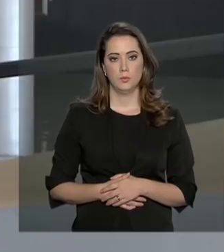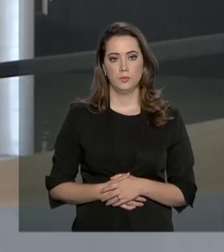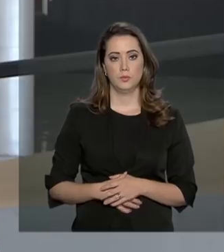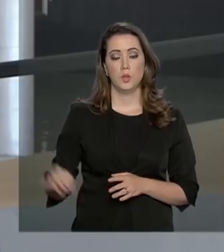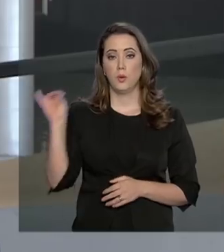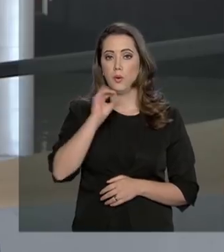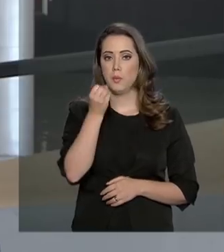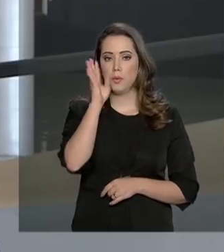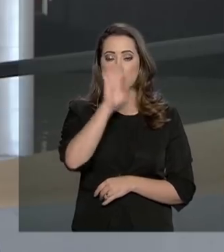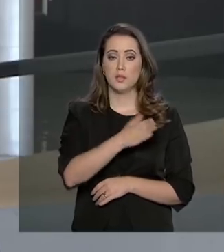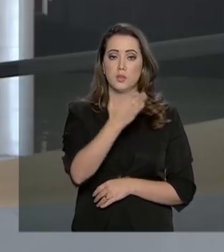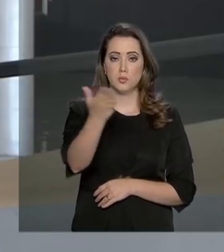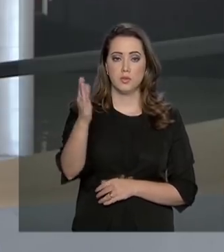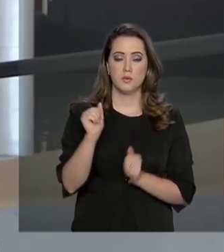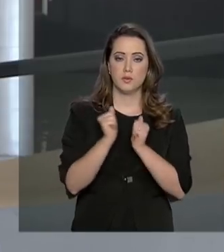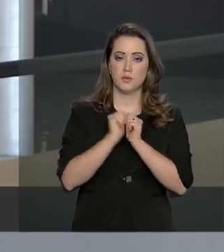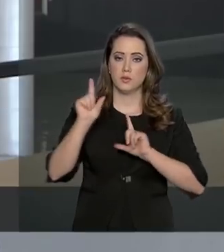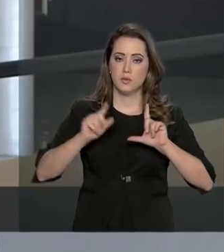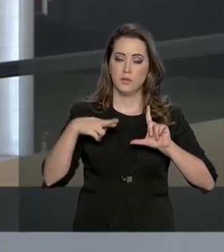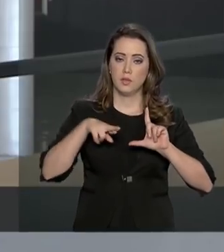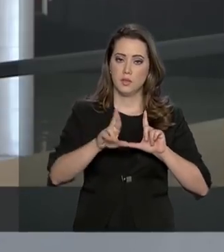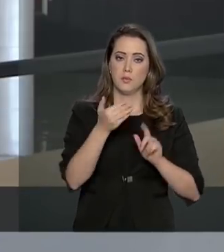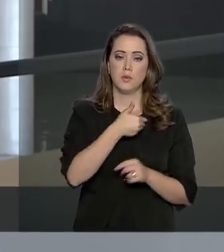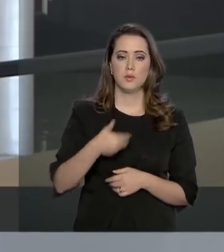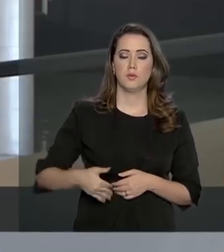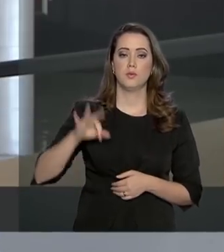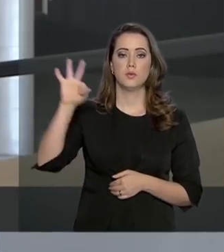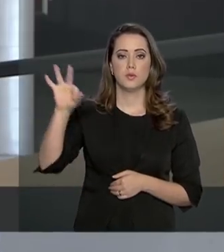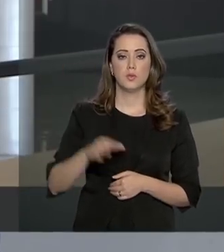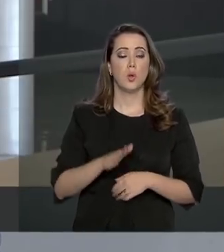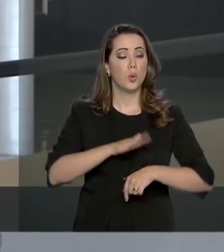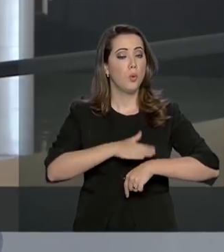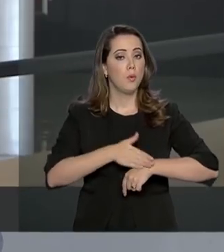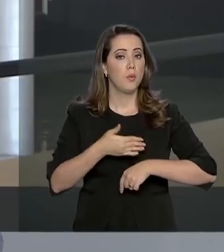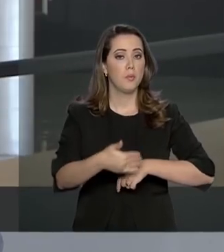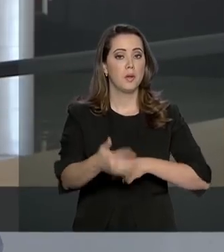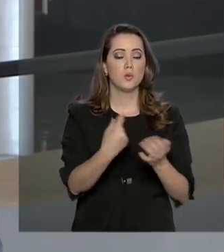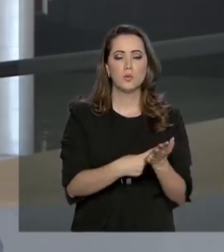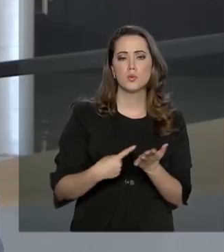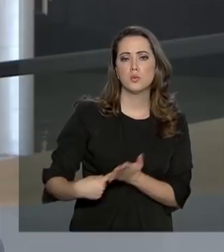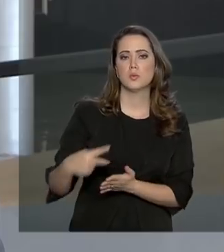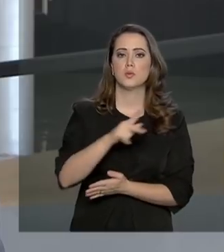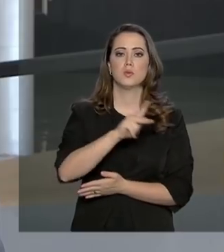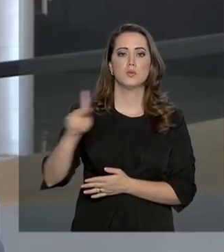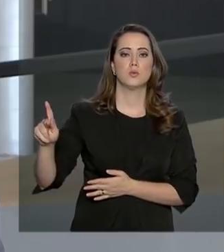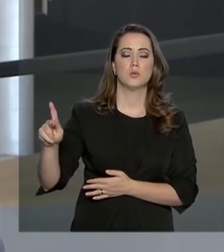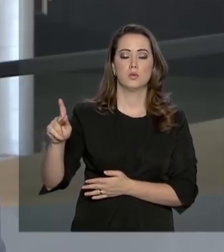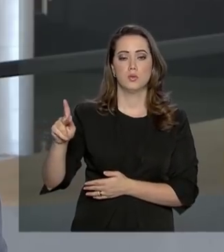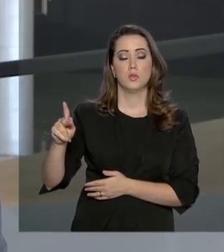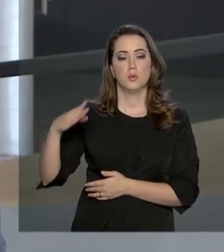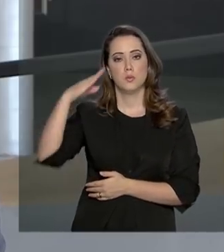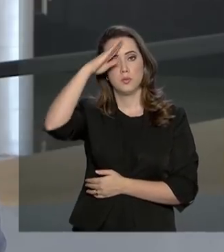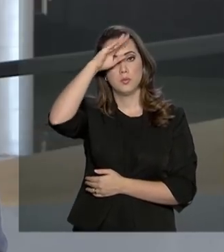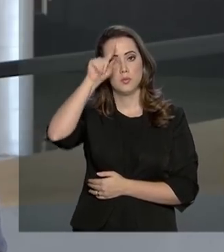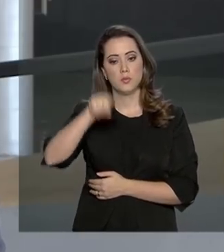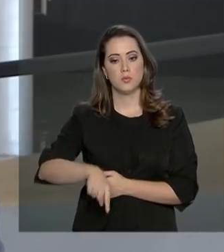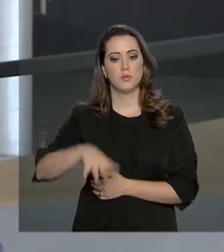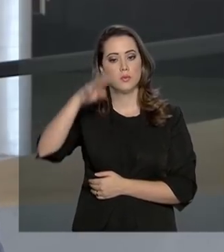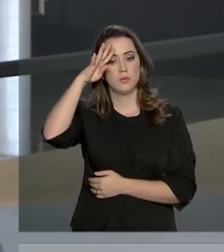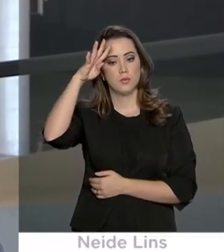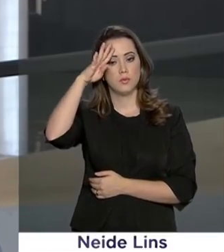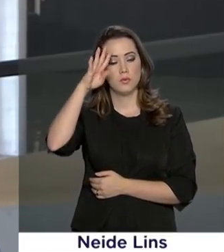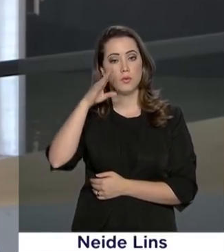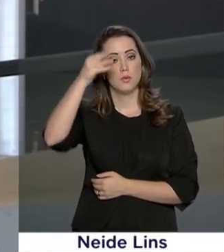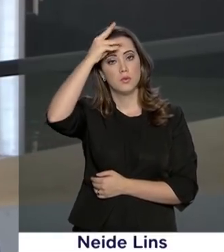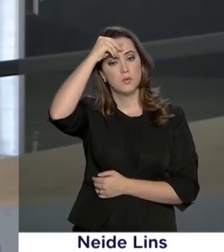Boa tarde para você que acompanha a NBR, a TV do Governo Federal. No momento, a agenda oficial do Presidente da República, Jair Bolsonaro, nesta quarta